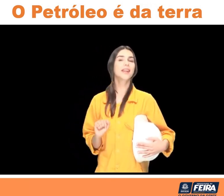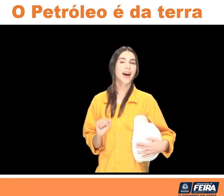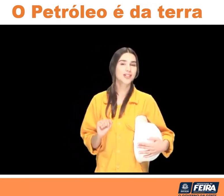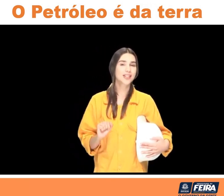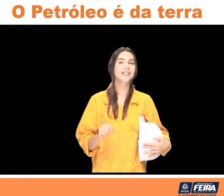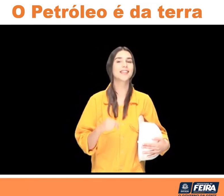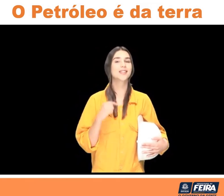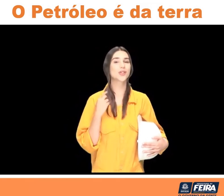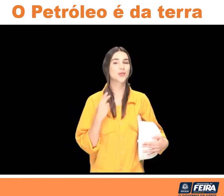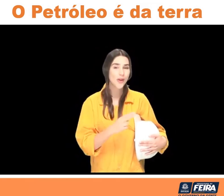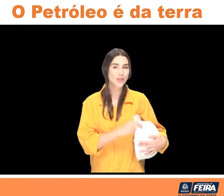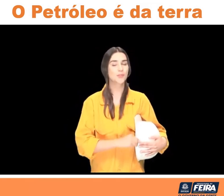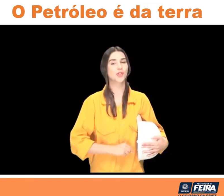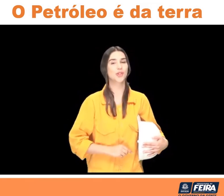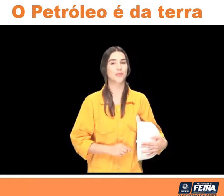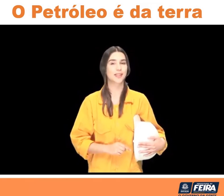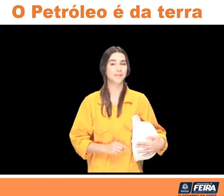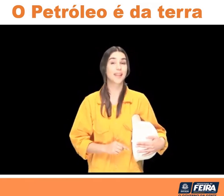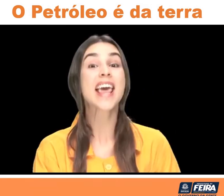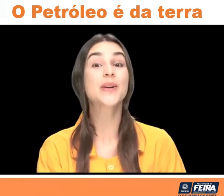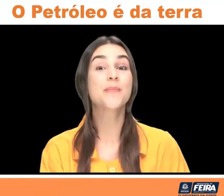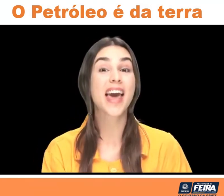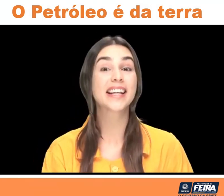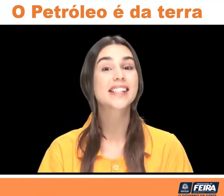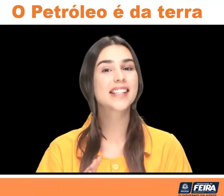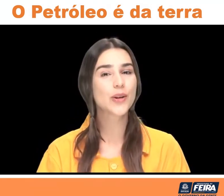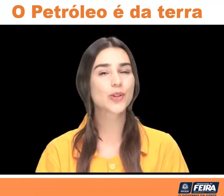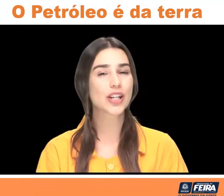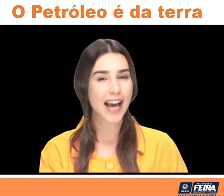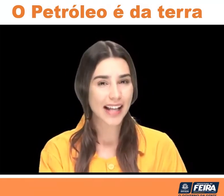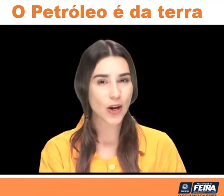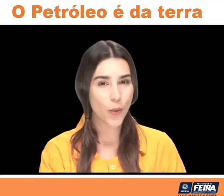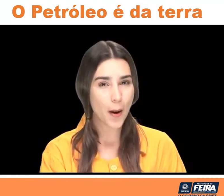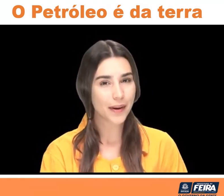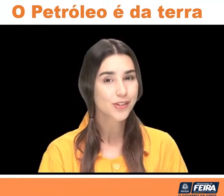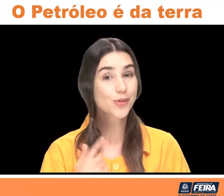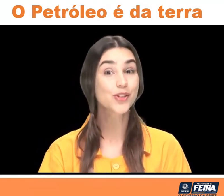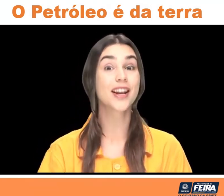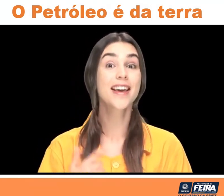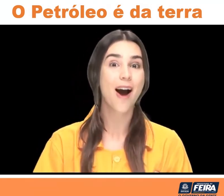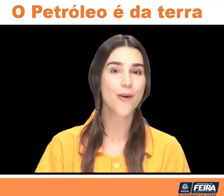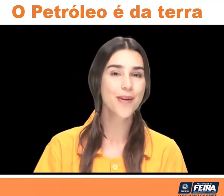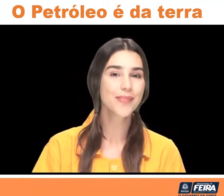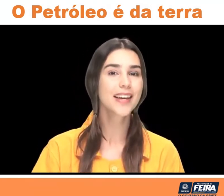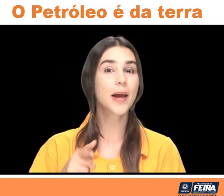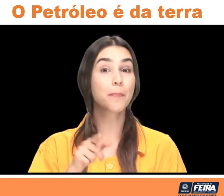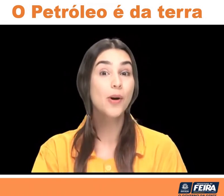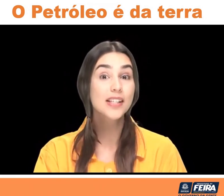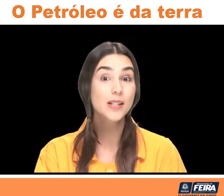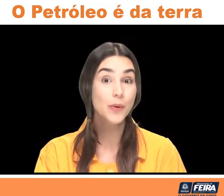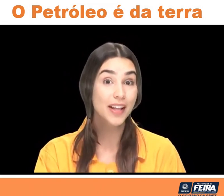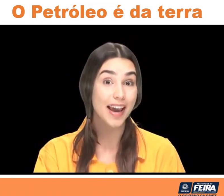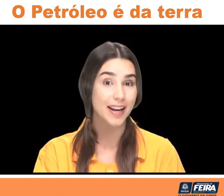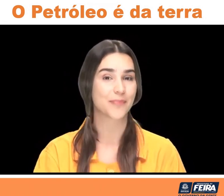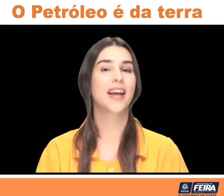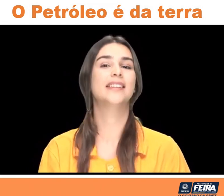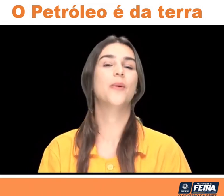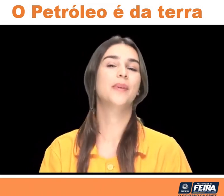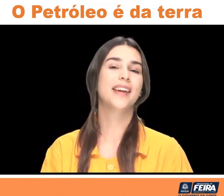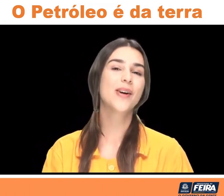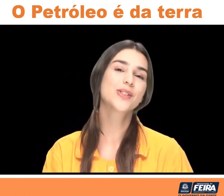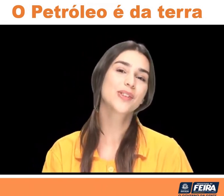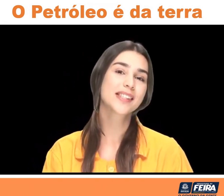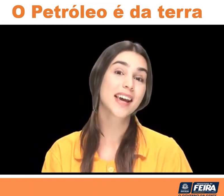desvantagens desses dois combustíveis? Enumerem cinco de cada uma para discutirem em aula e depois responderem.